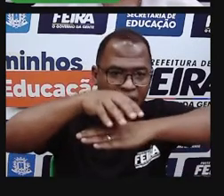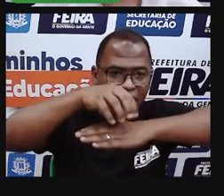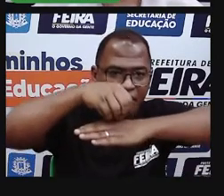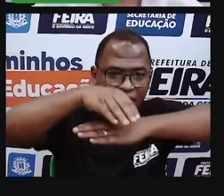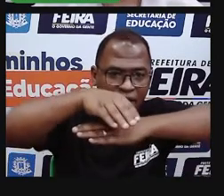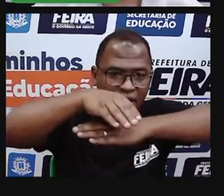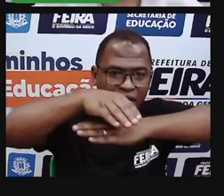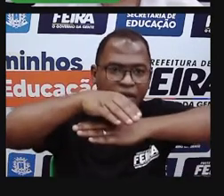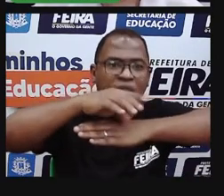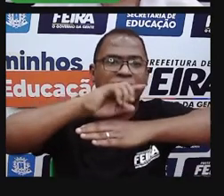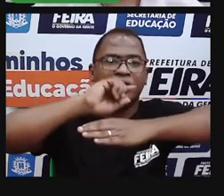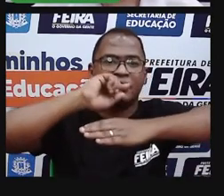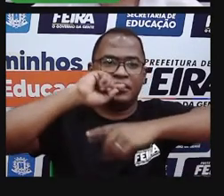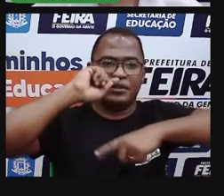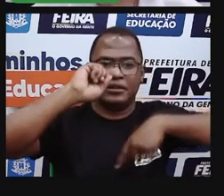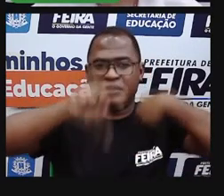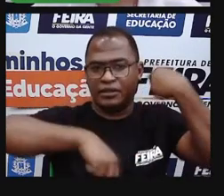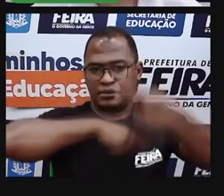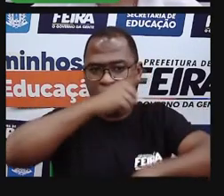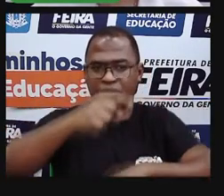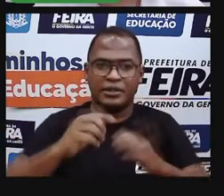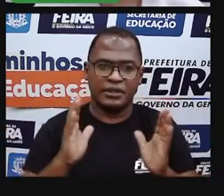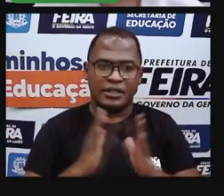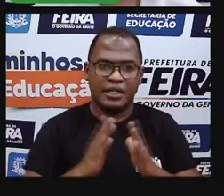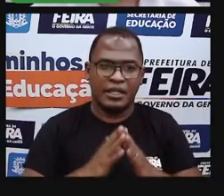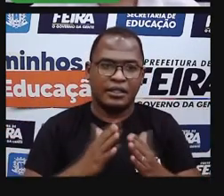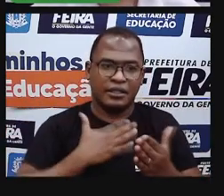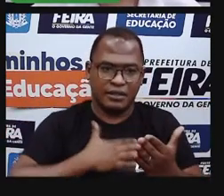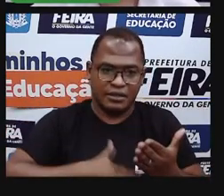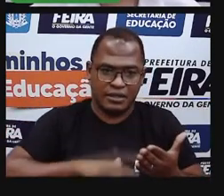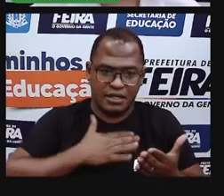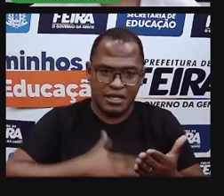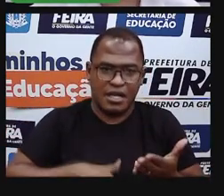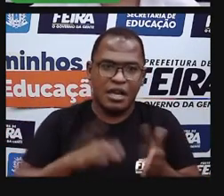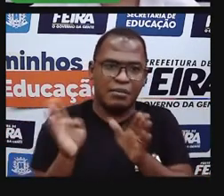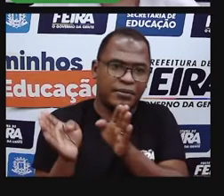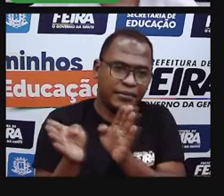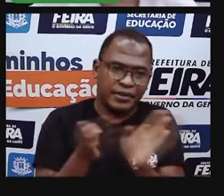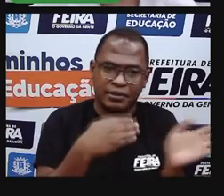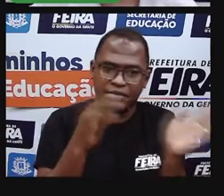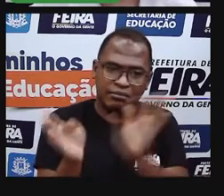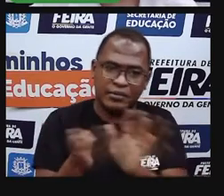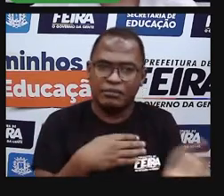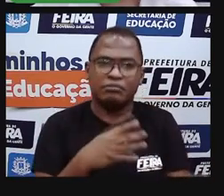possam assistir depois essa reportagem dos bairros de Feira, muito interessante.